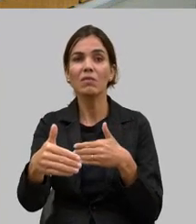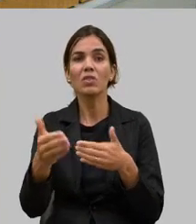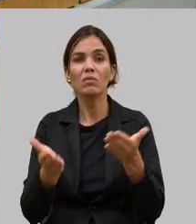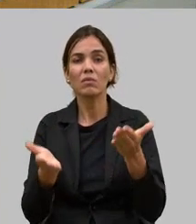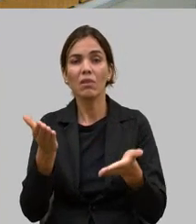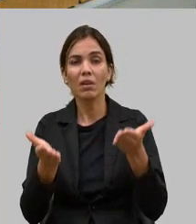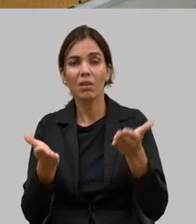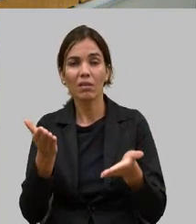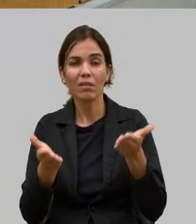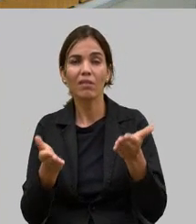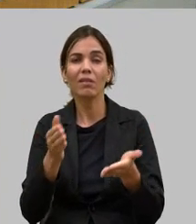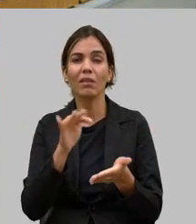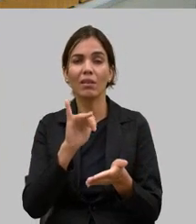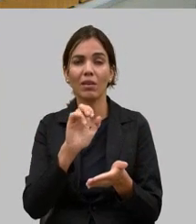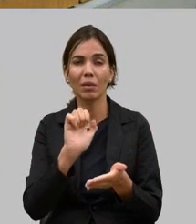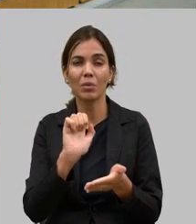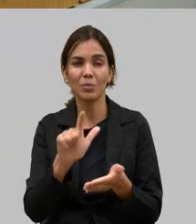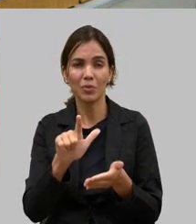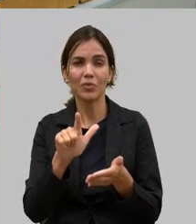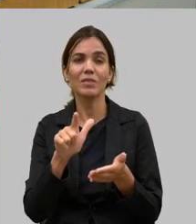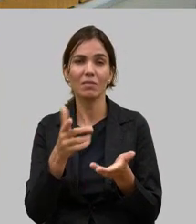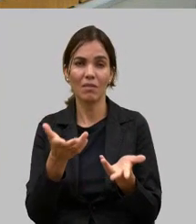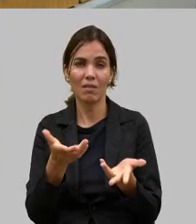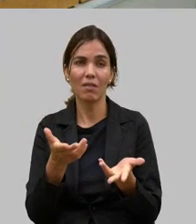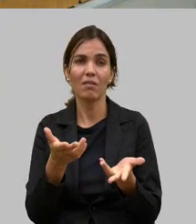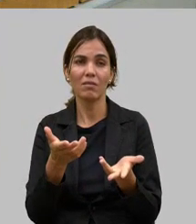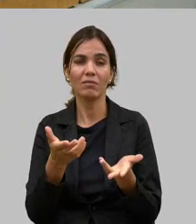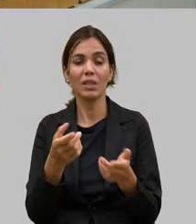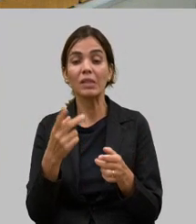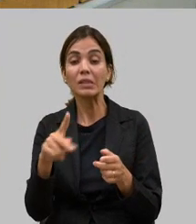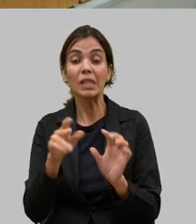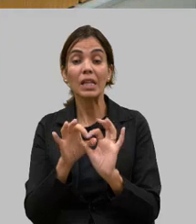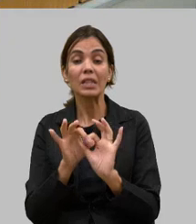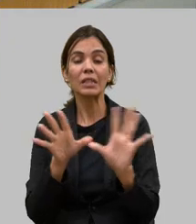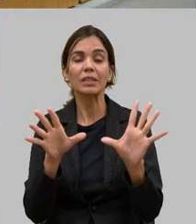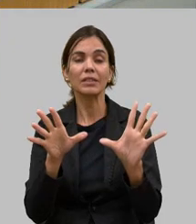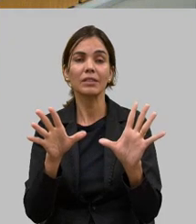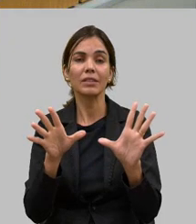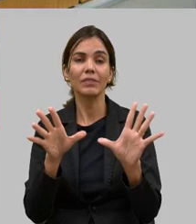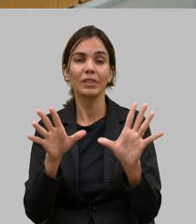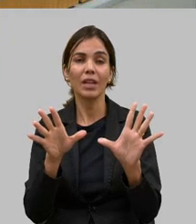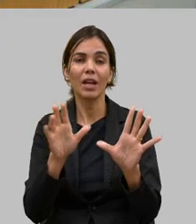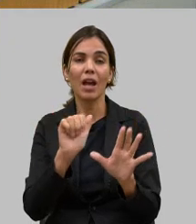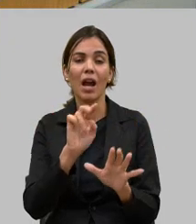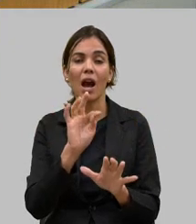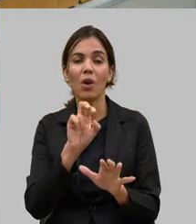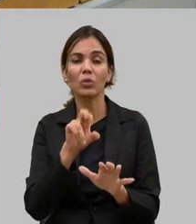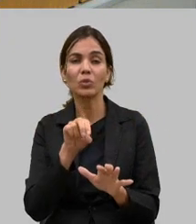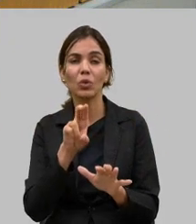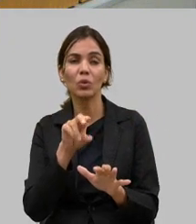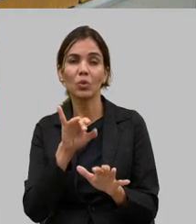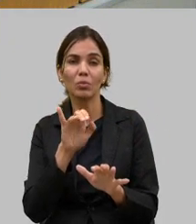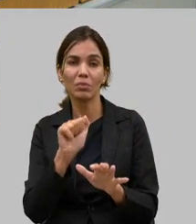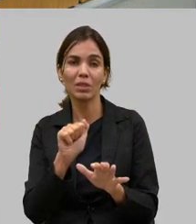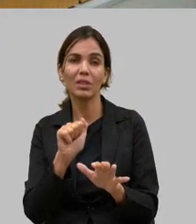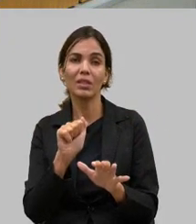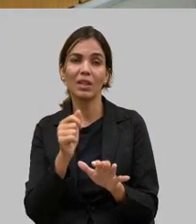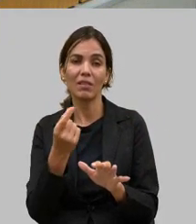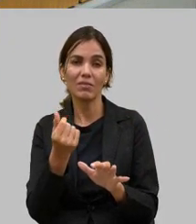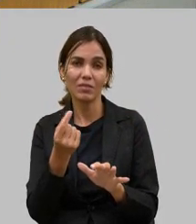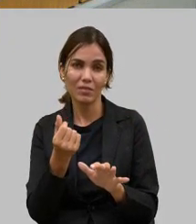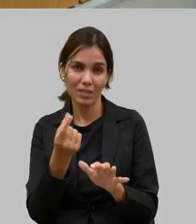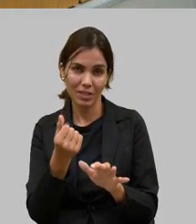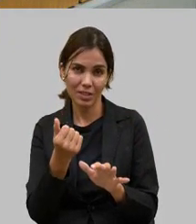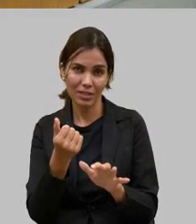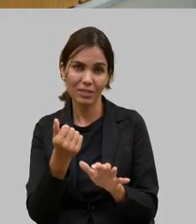e financeiro que nós tanto almejamos terem autonomia financeira para poder tocar porque tem a questão da folha ainda que é paga